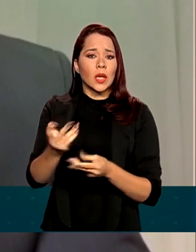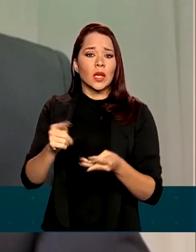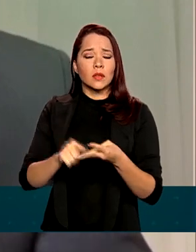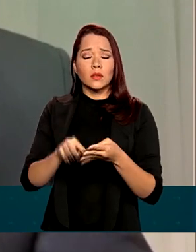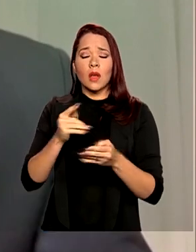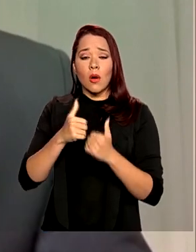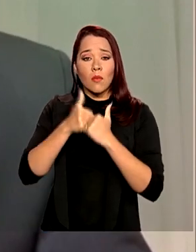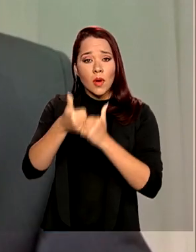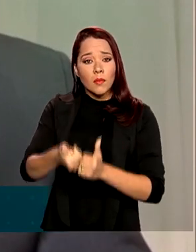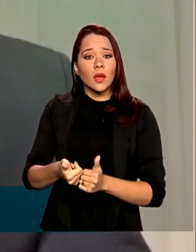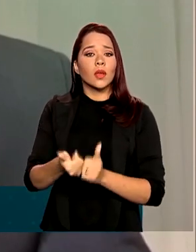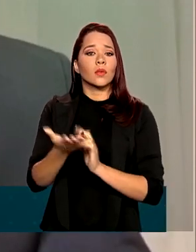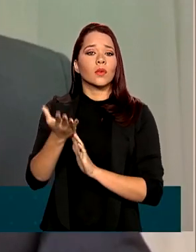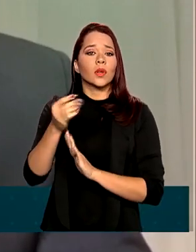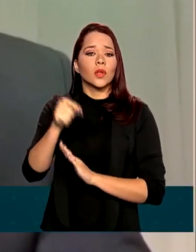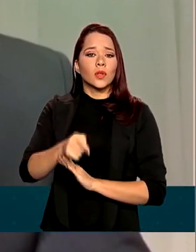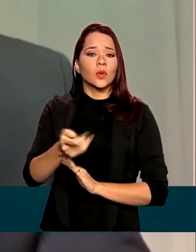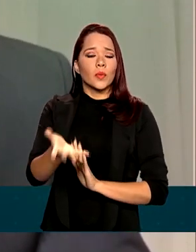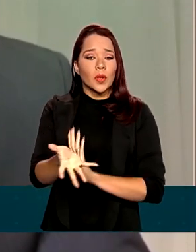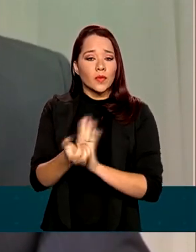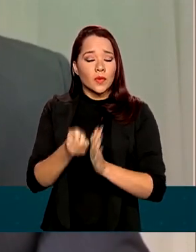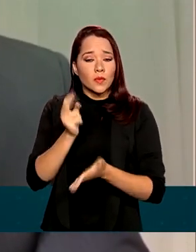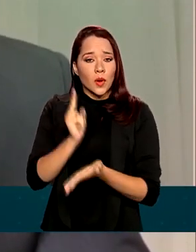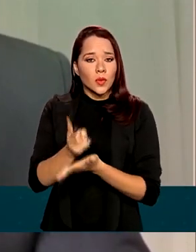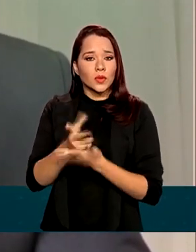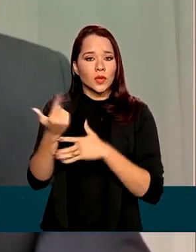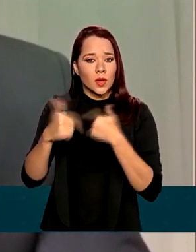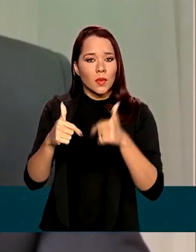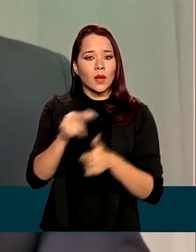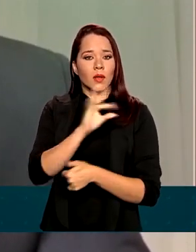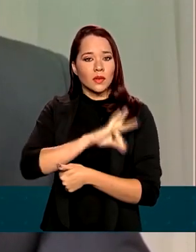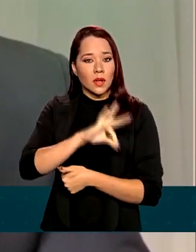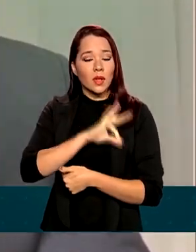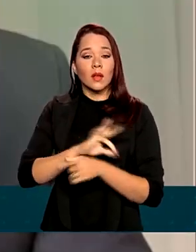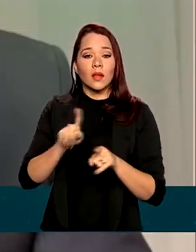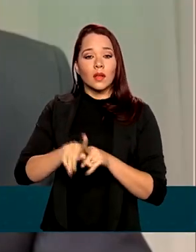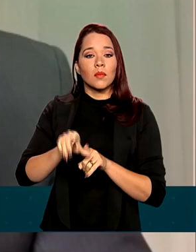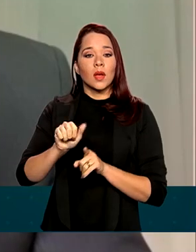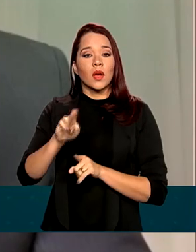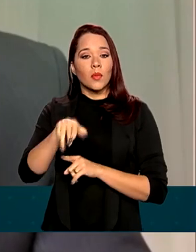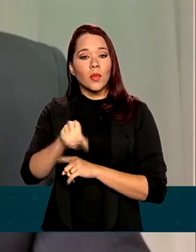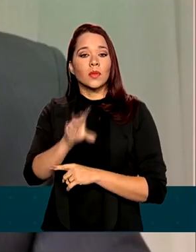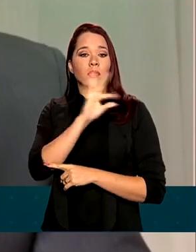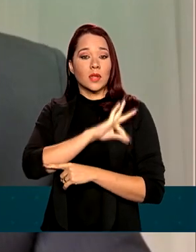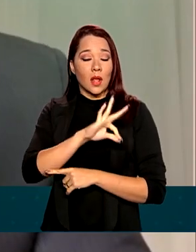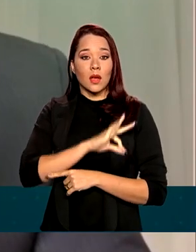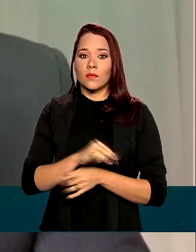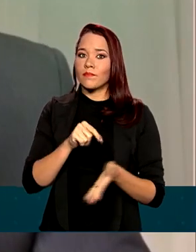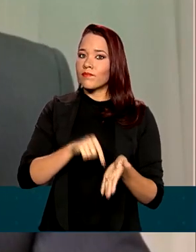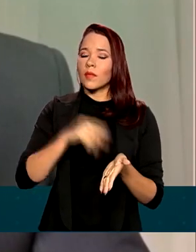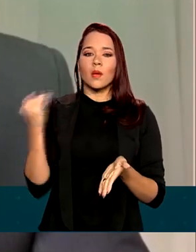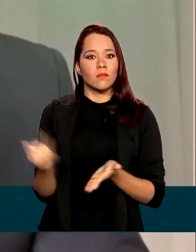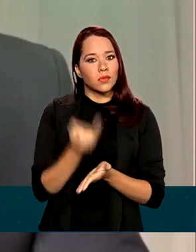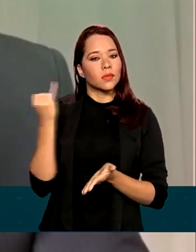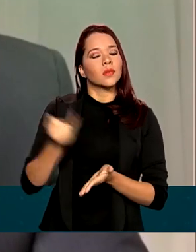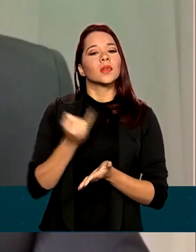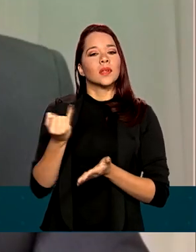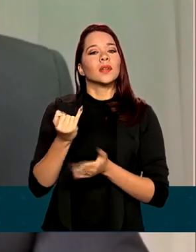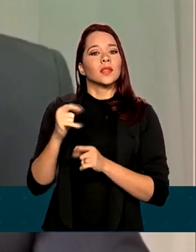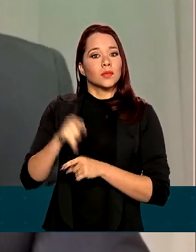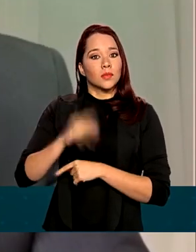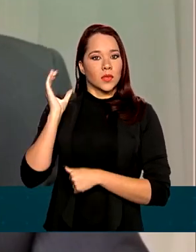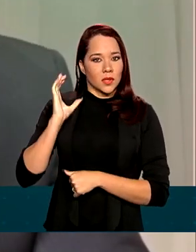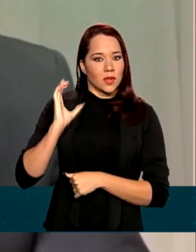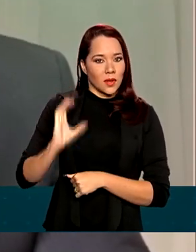emergencial para manutenção do emprego da renda e o abono salarial. A carteira está sendo fundamental para o atendimento do